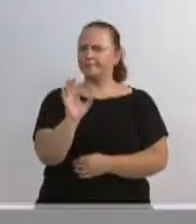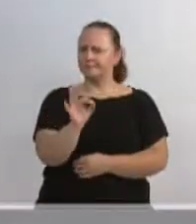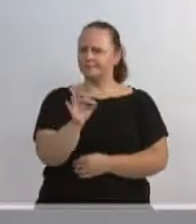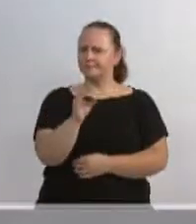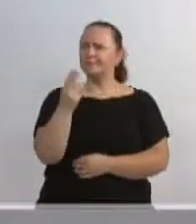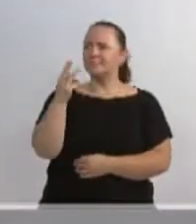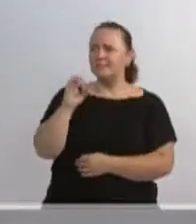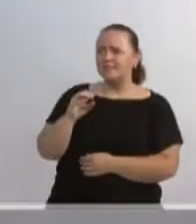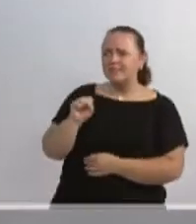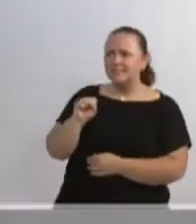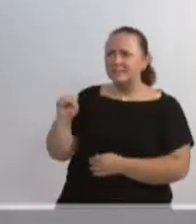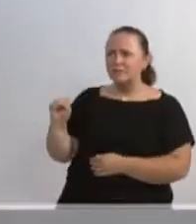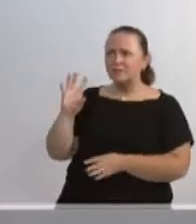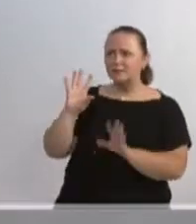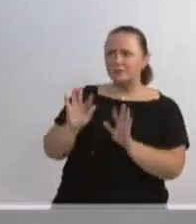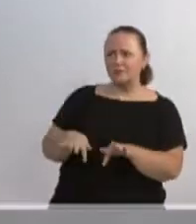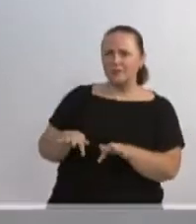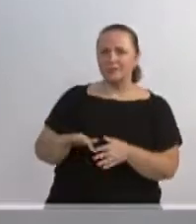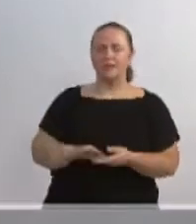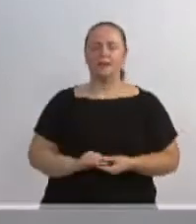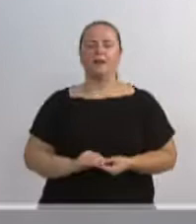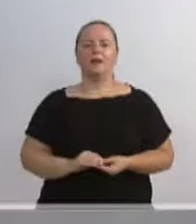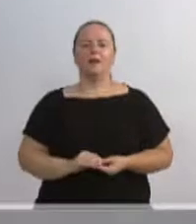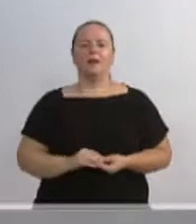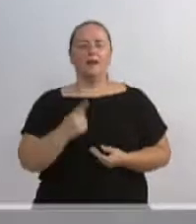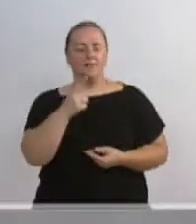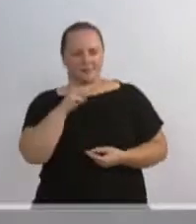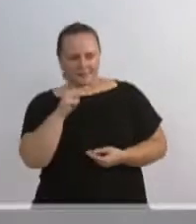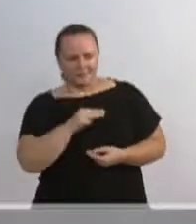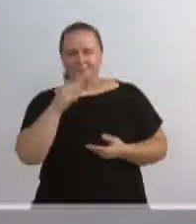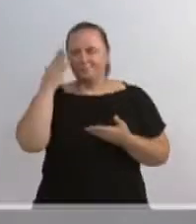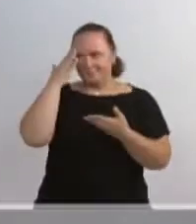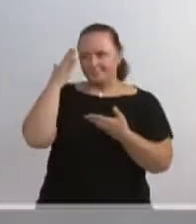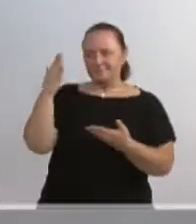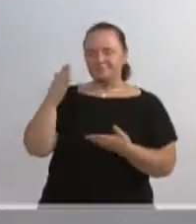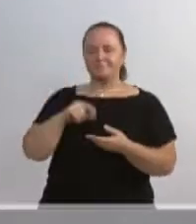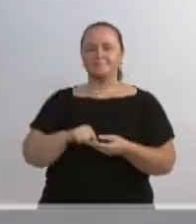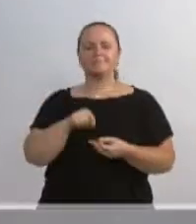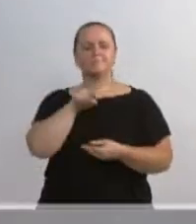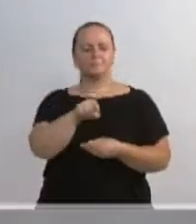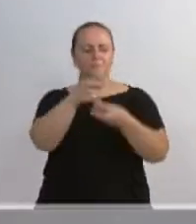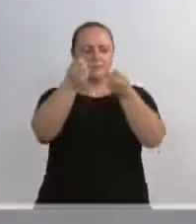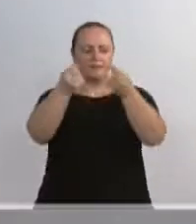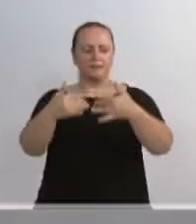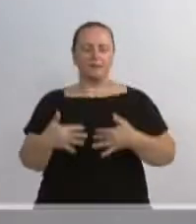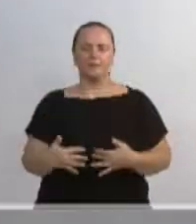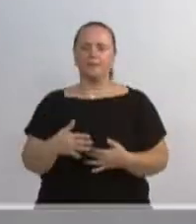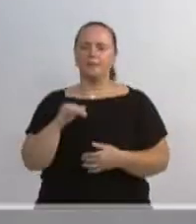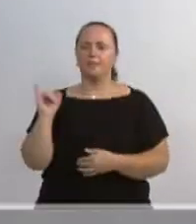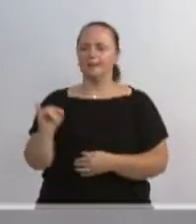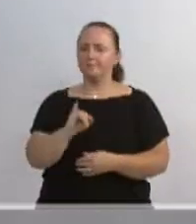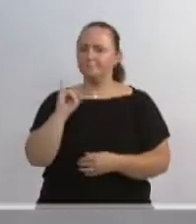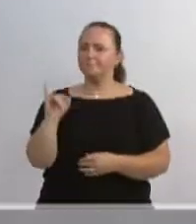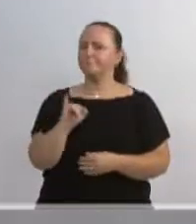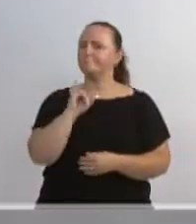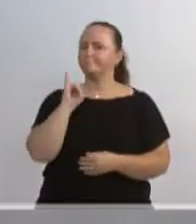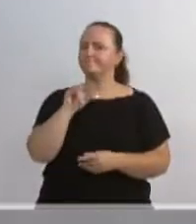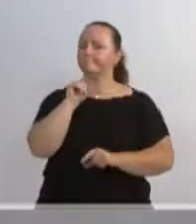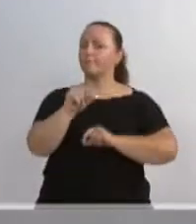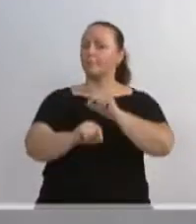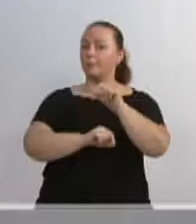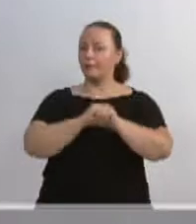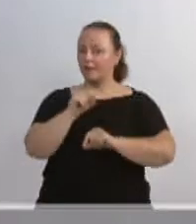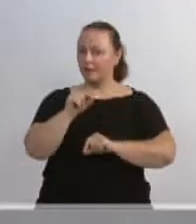mais 30 segundinhos só para terminar. Mais um minuto para a vossa excelência. Muito obrigado. Falou da importância da nossa cidade